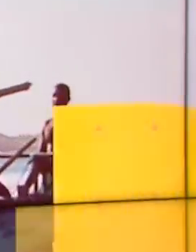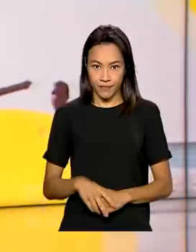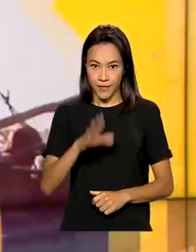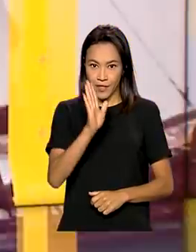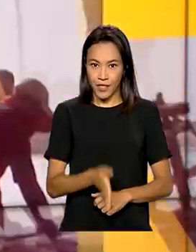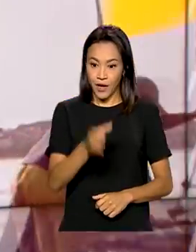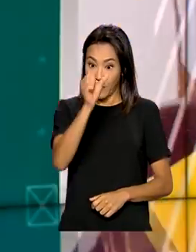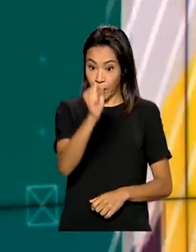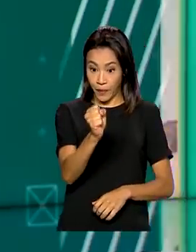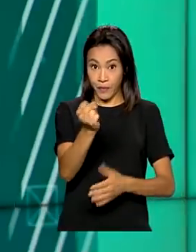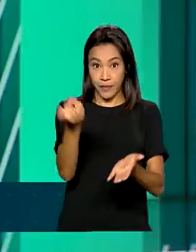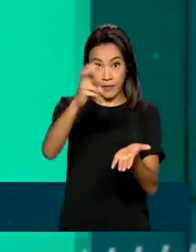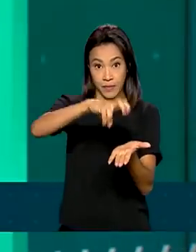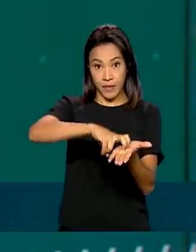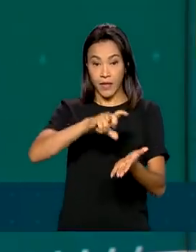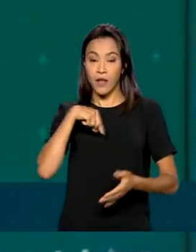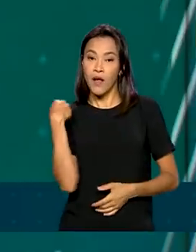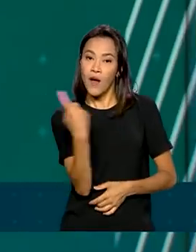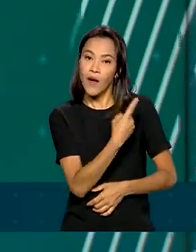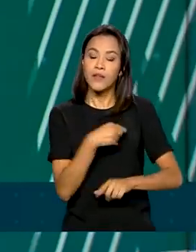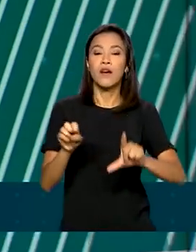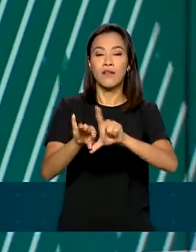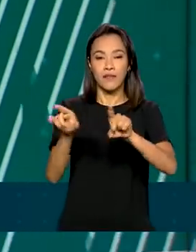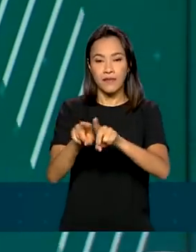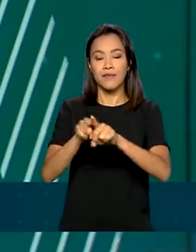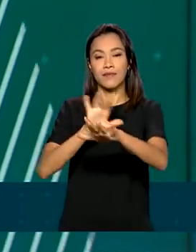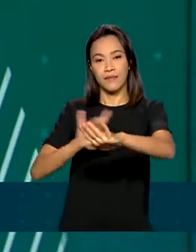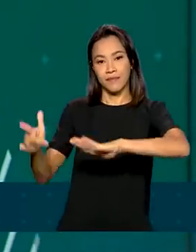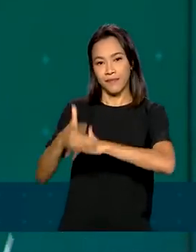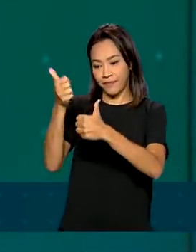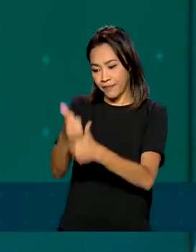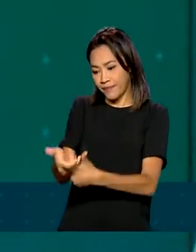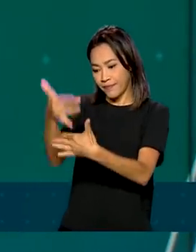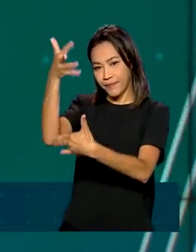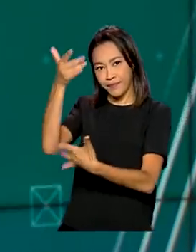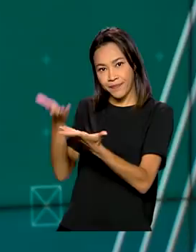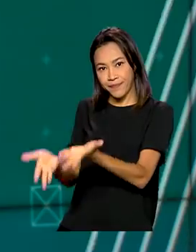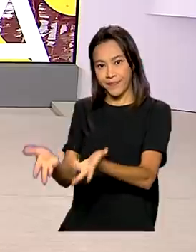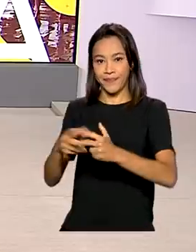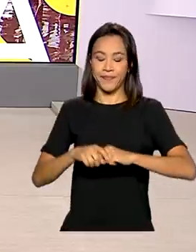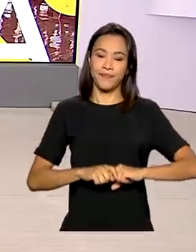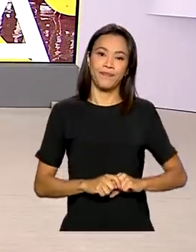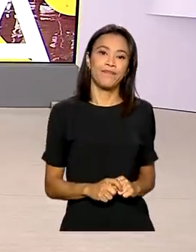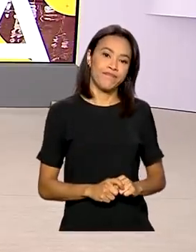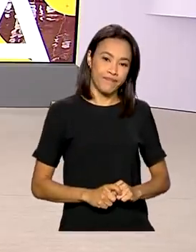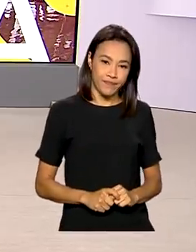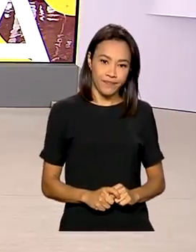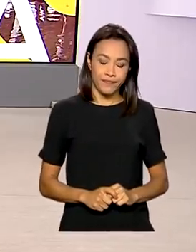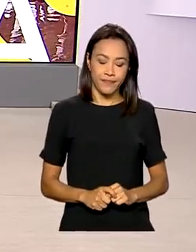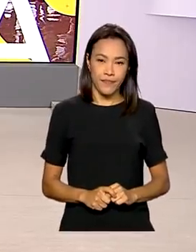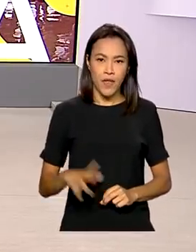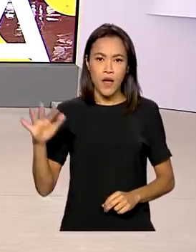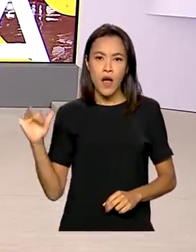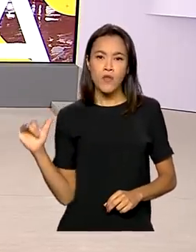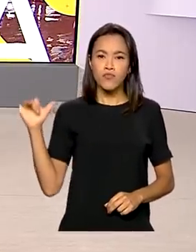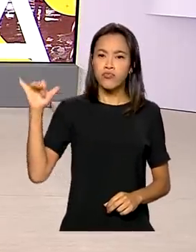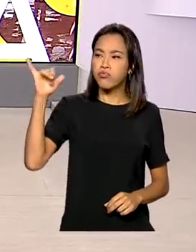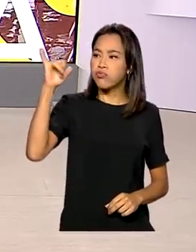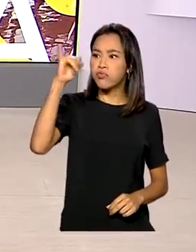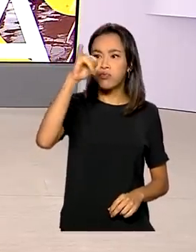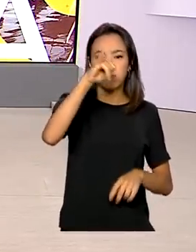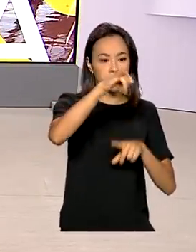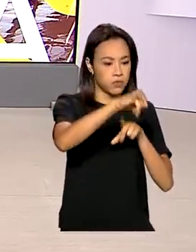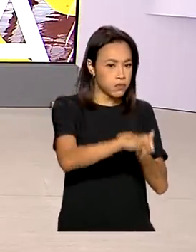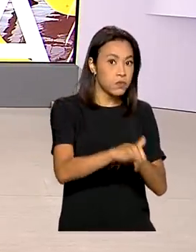Oito horas da manhã, estamos ao vivo também pelas redes sociais. O avião cargueiro da